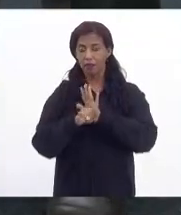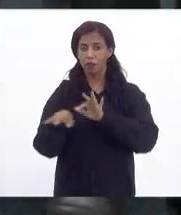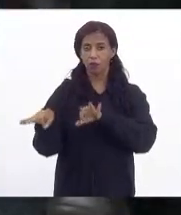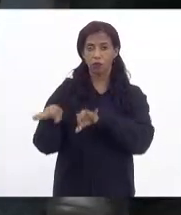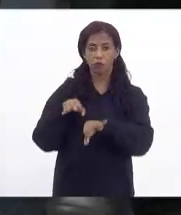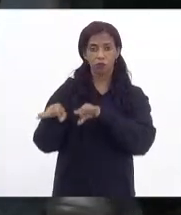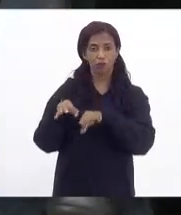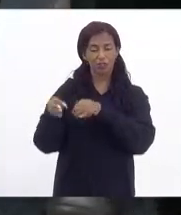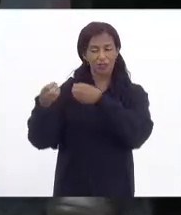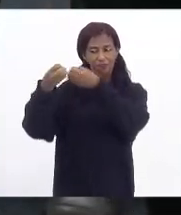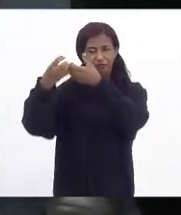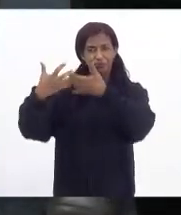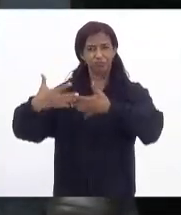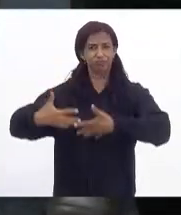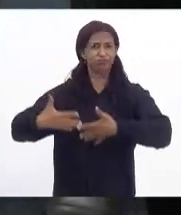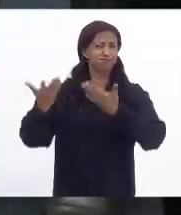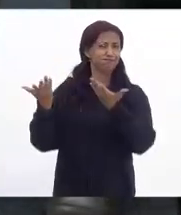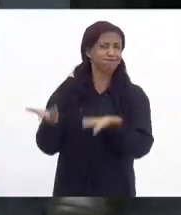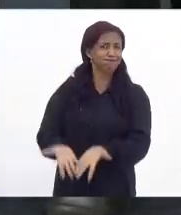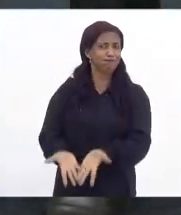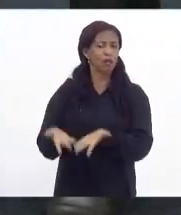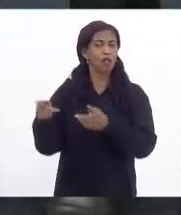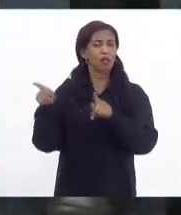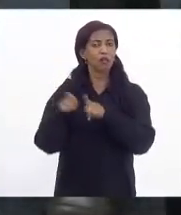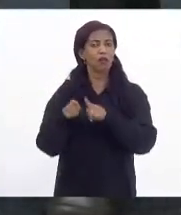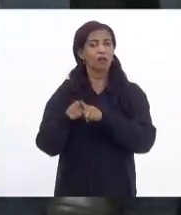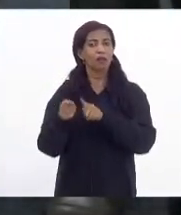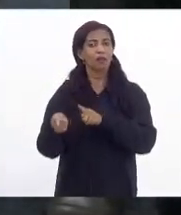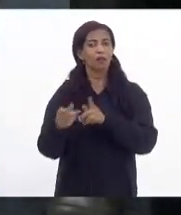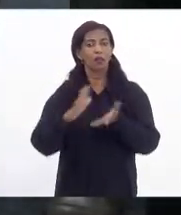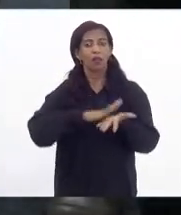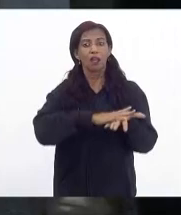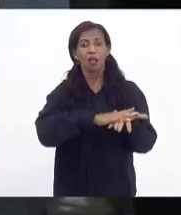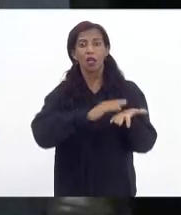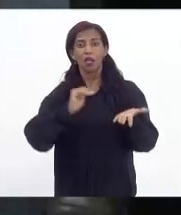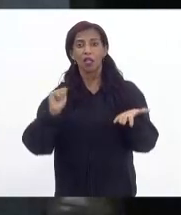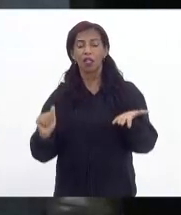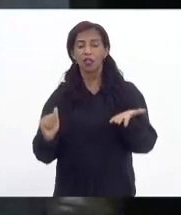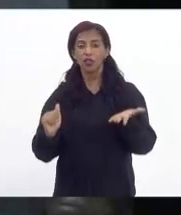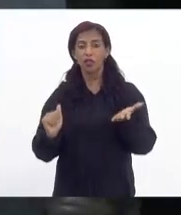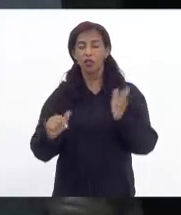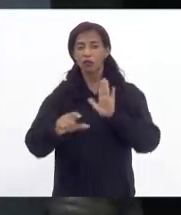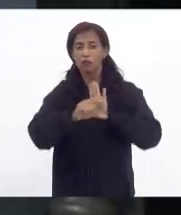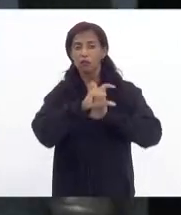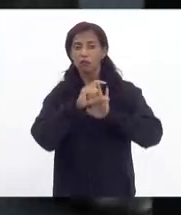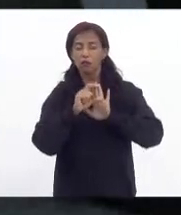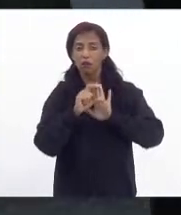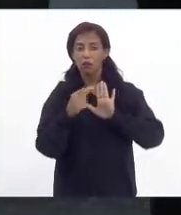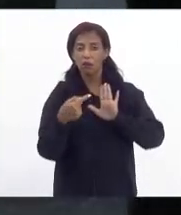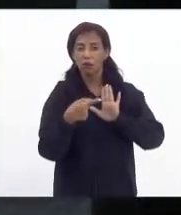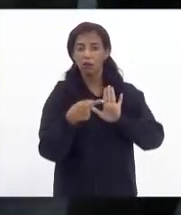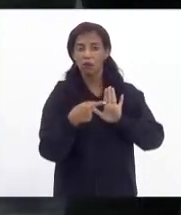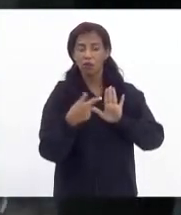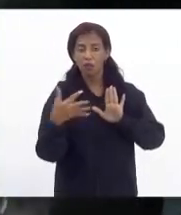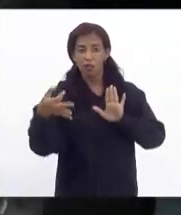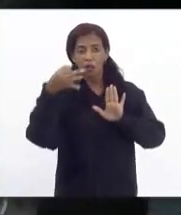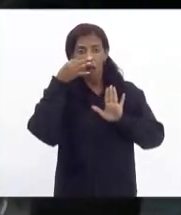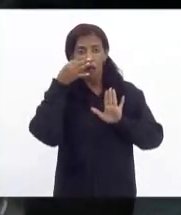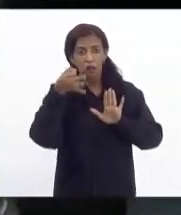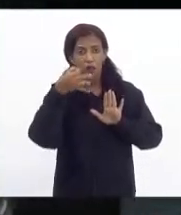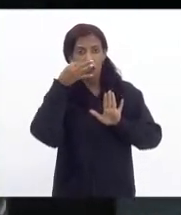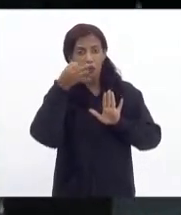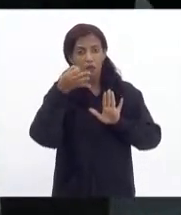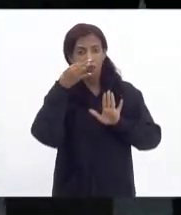que descaracterizavam inclusive retirando o termo que chamava a